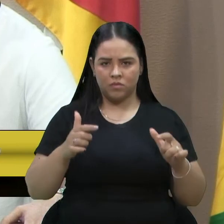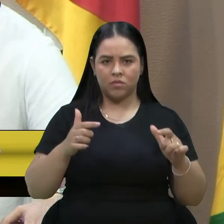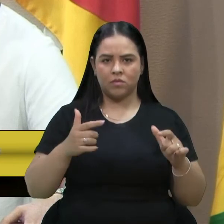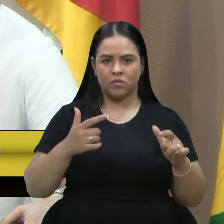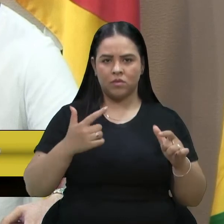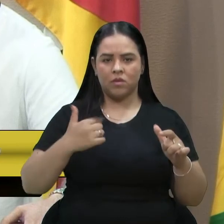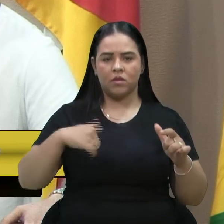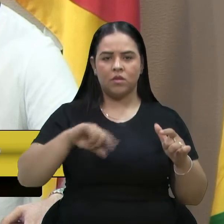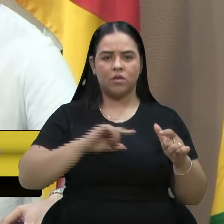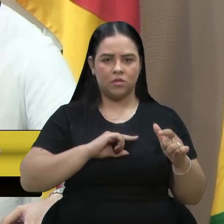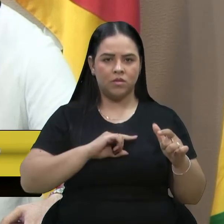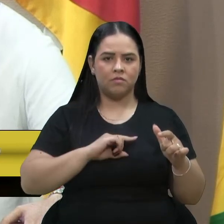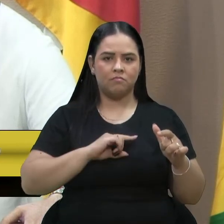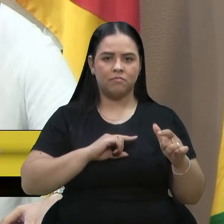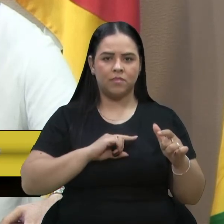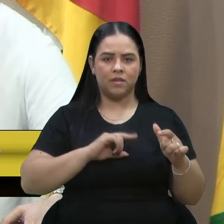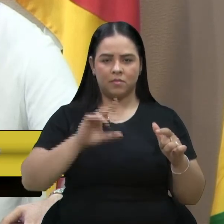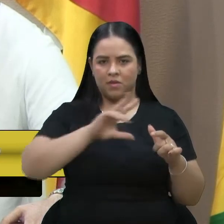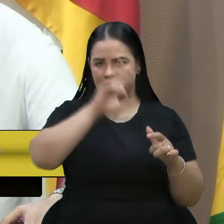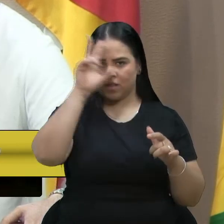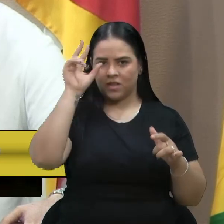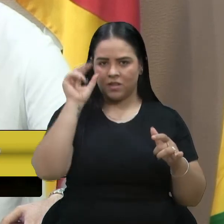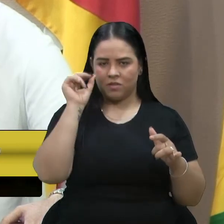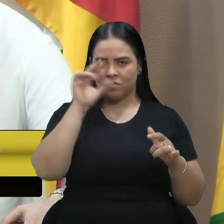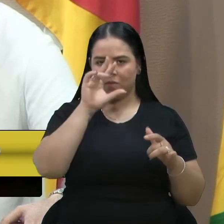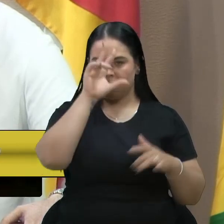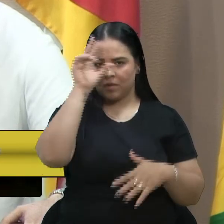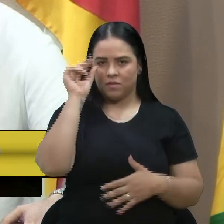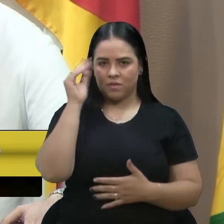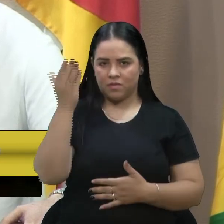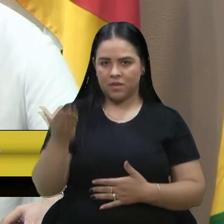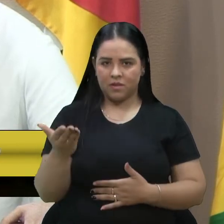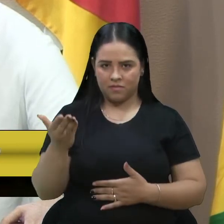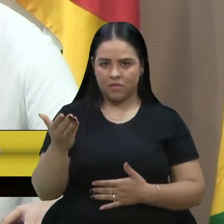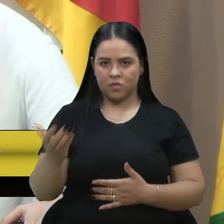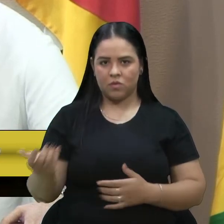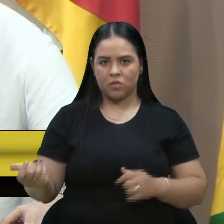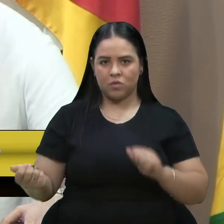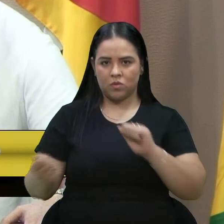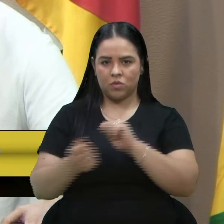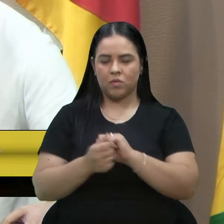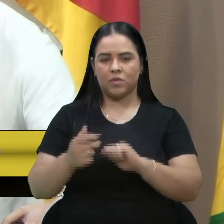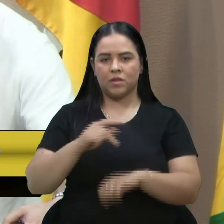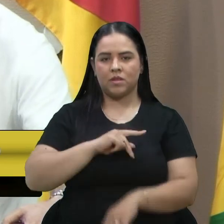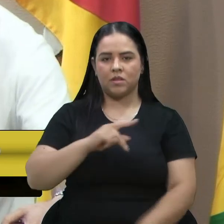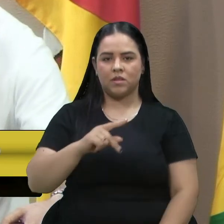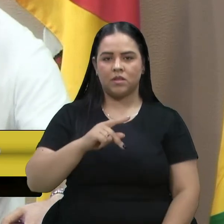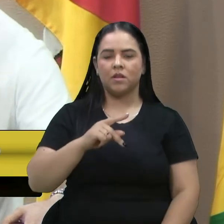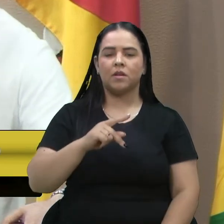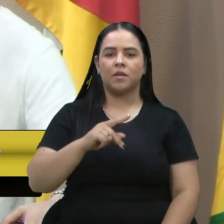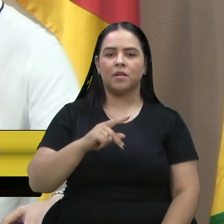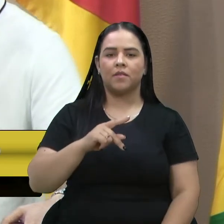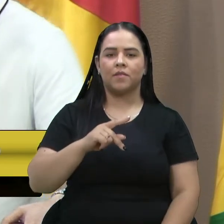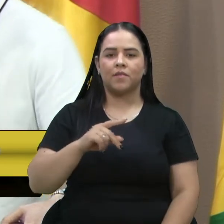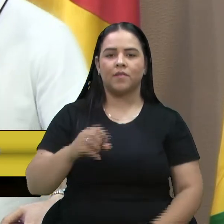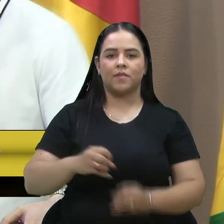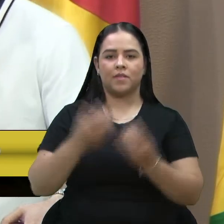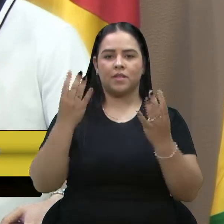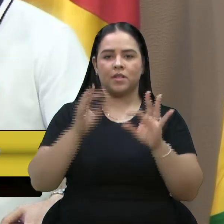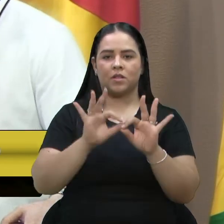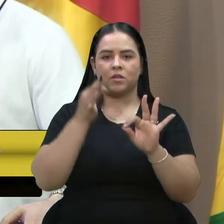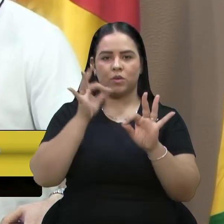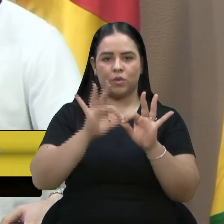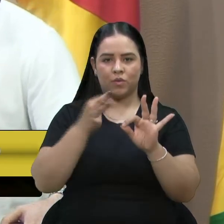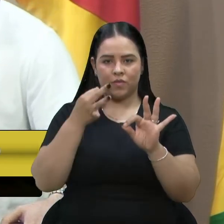nosso prefeito municipal juntamente com a presidência da festa da uva e a presidência dessa casa